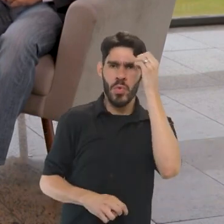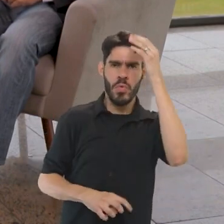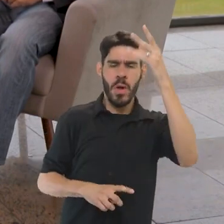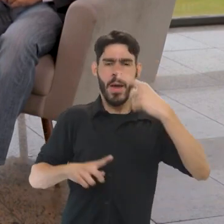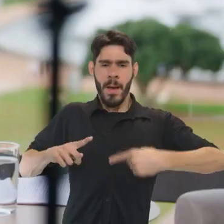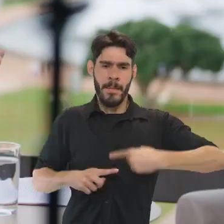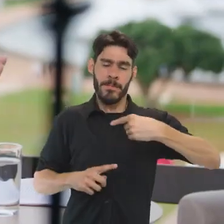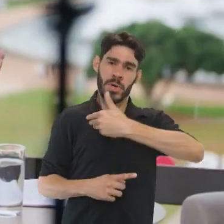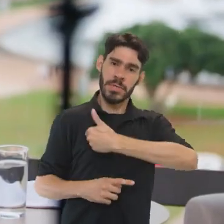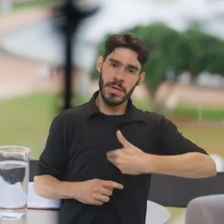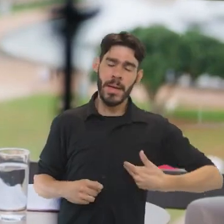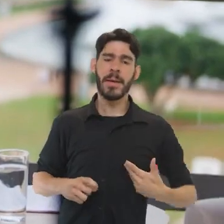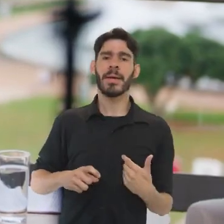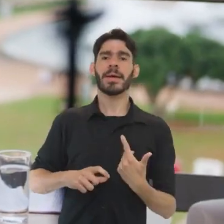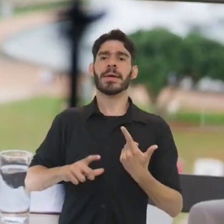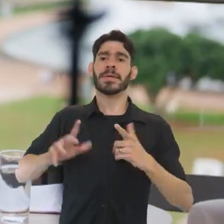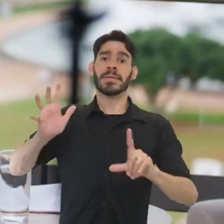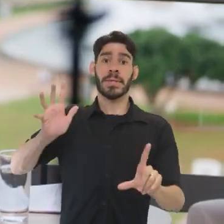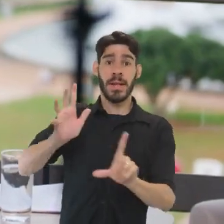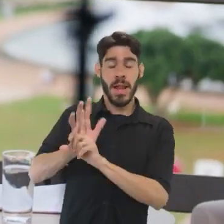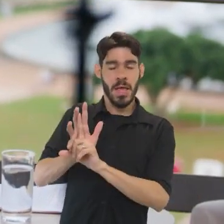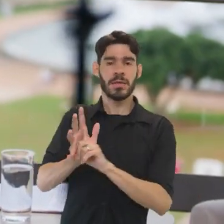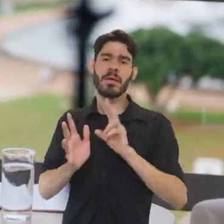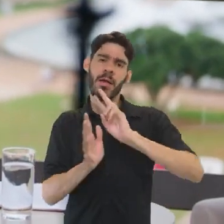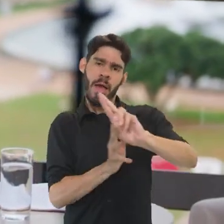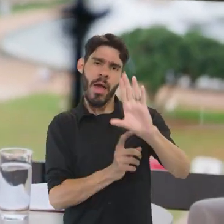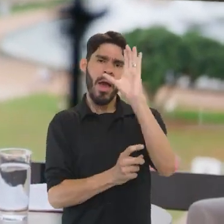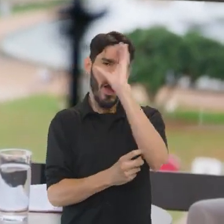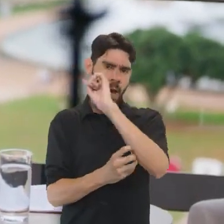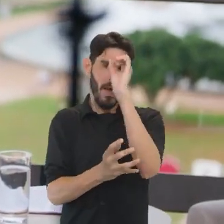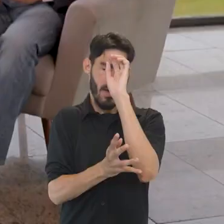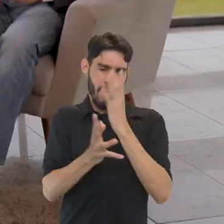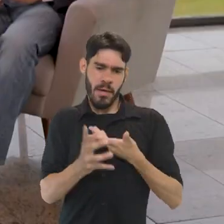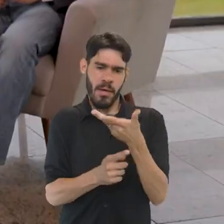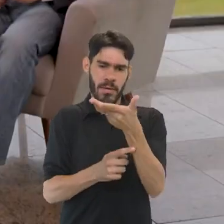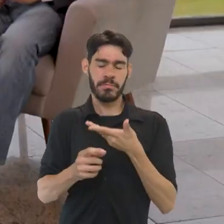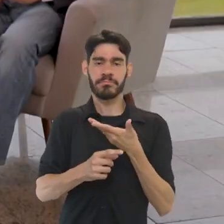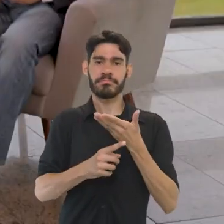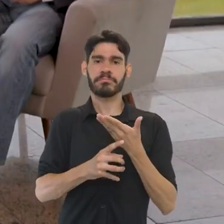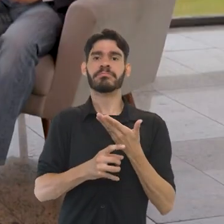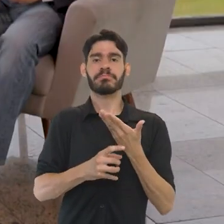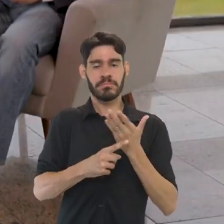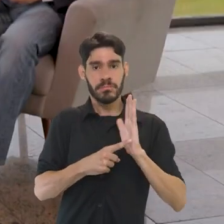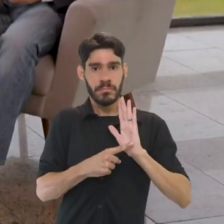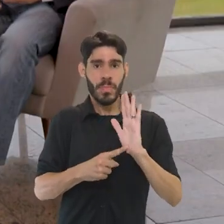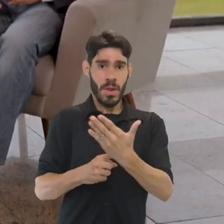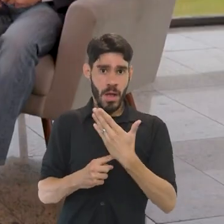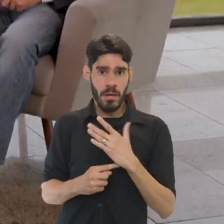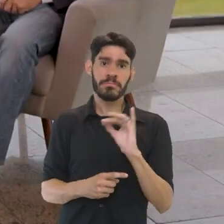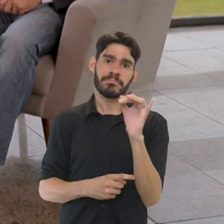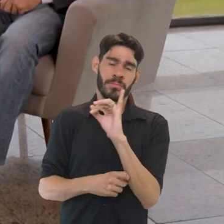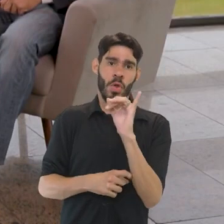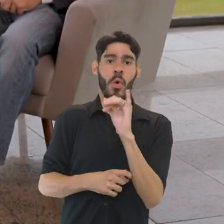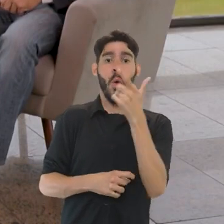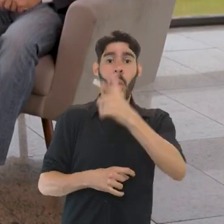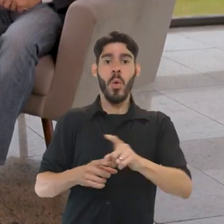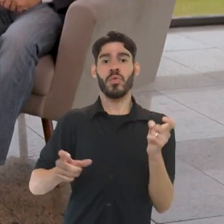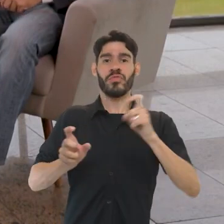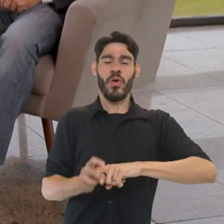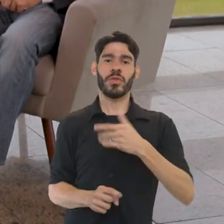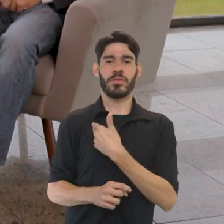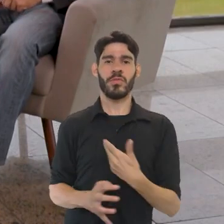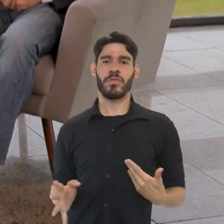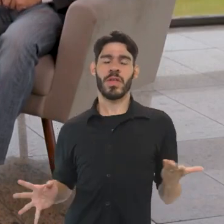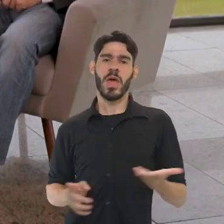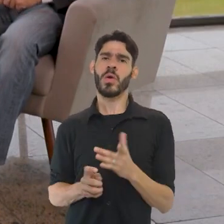conhecimentos, políticas públicas, legislações, aprender uns com os outros. cooperação internacional. Outra coisa que volta nesse governo,